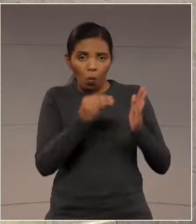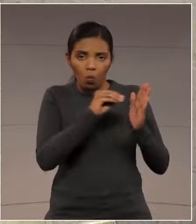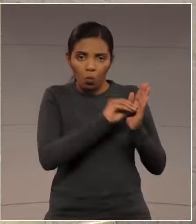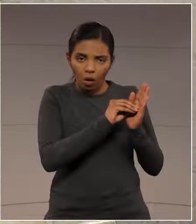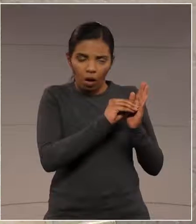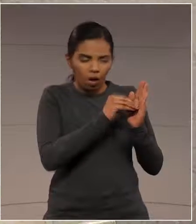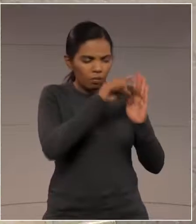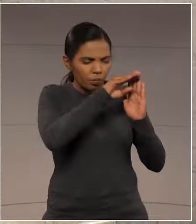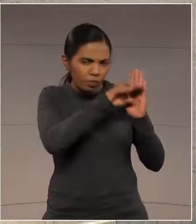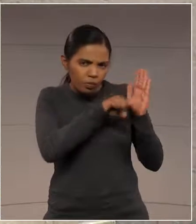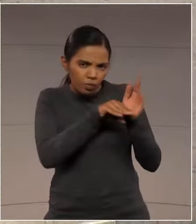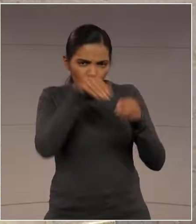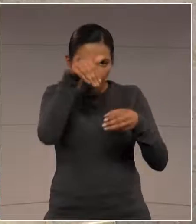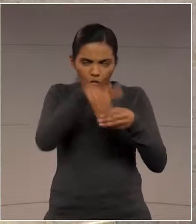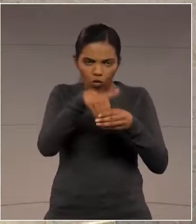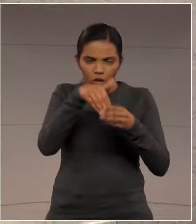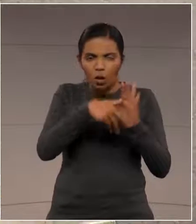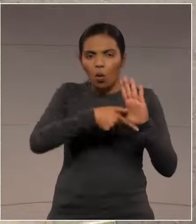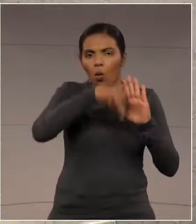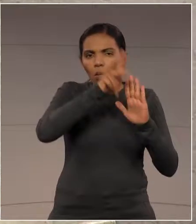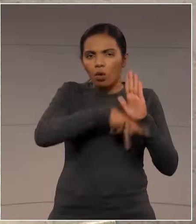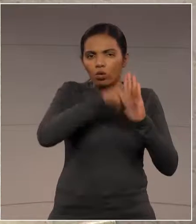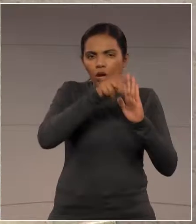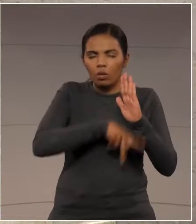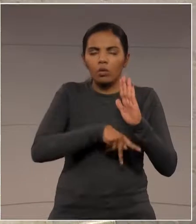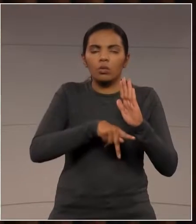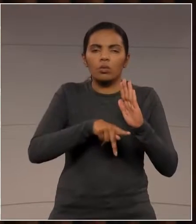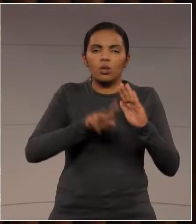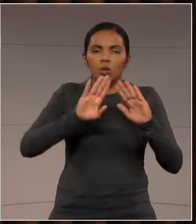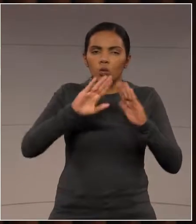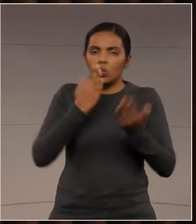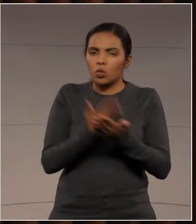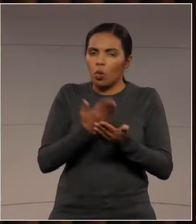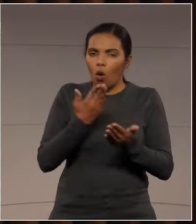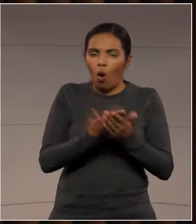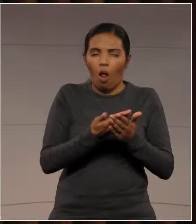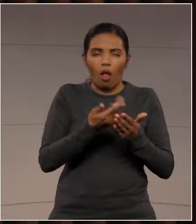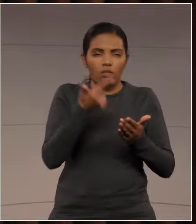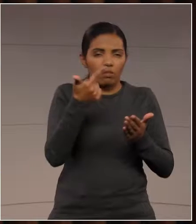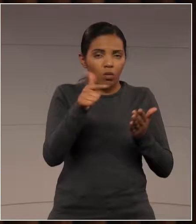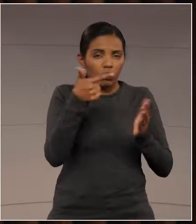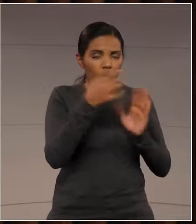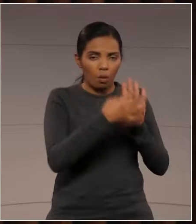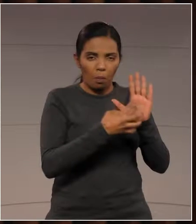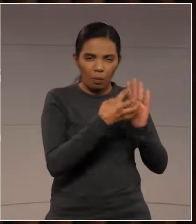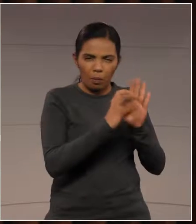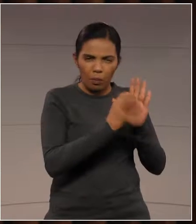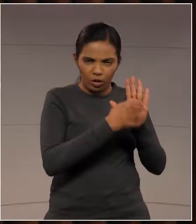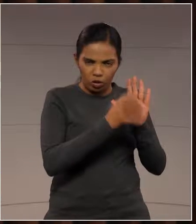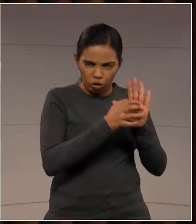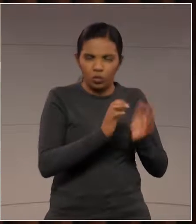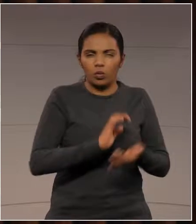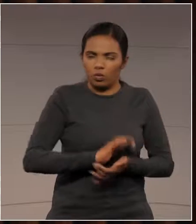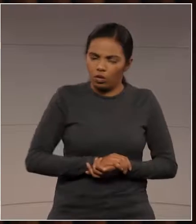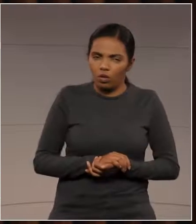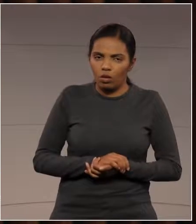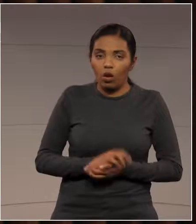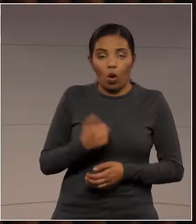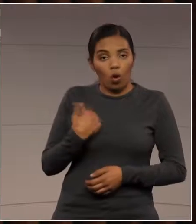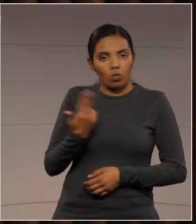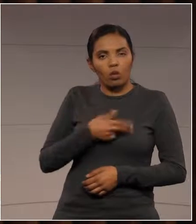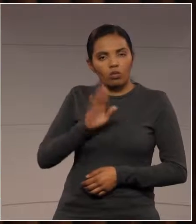votação, na semana que vem, o projeto Escola Sem Partido. Acho que já deu o prazo suficiente pedido. E até porque